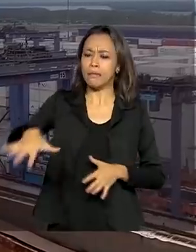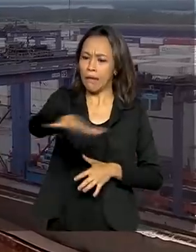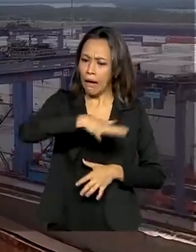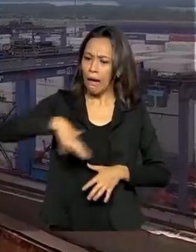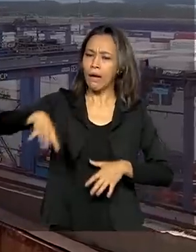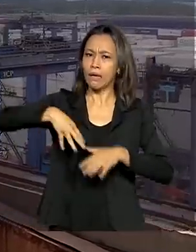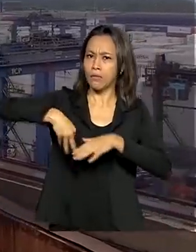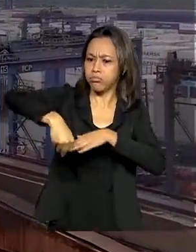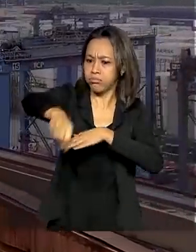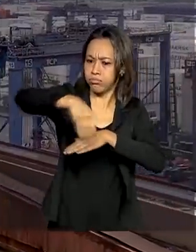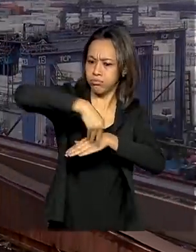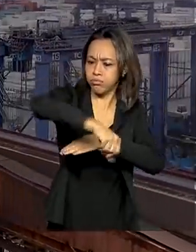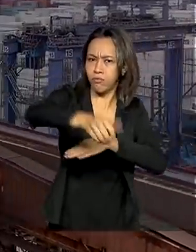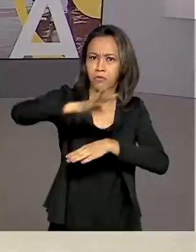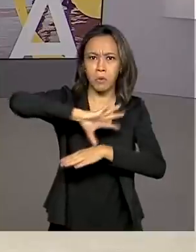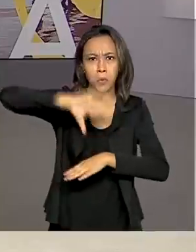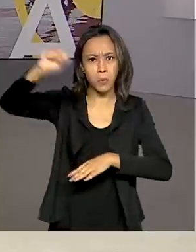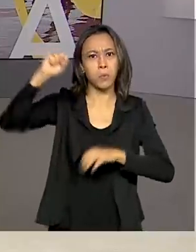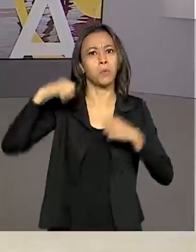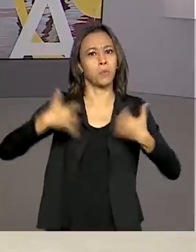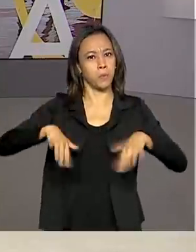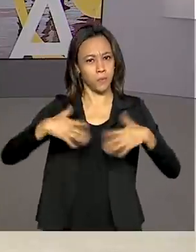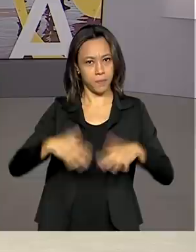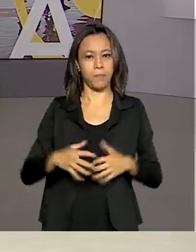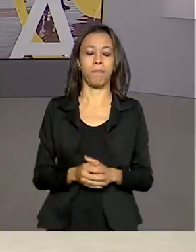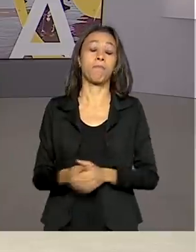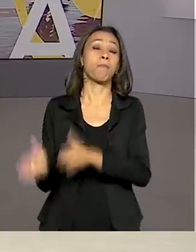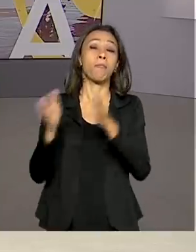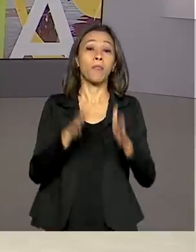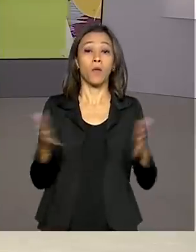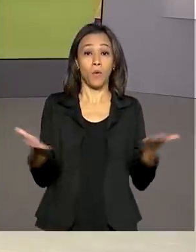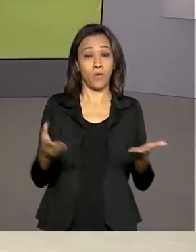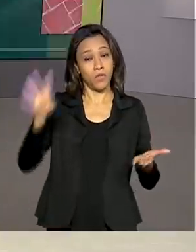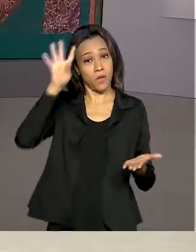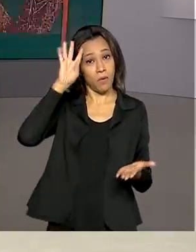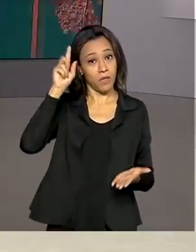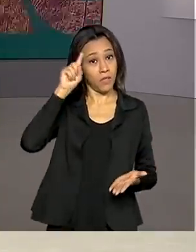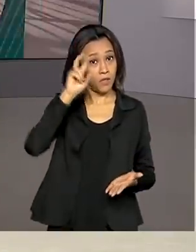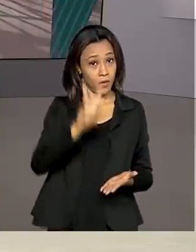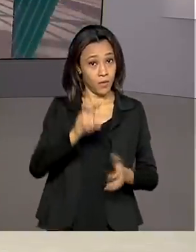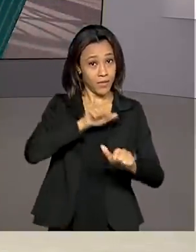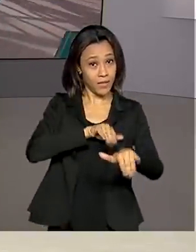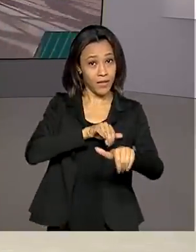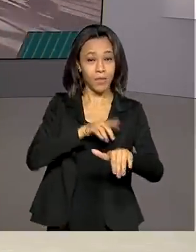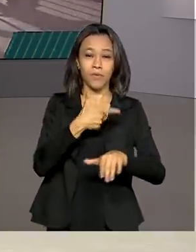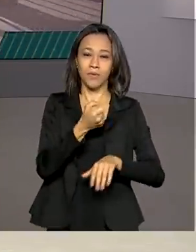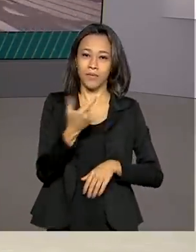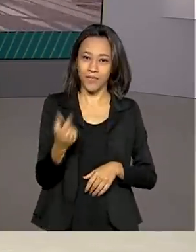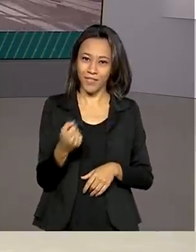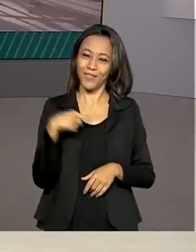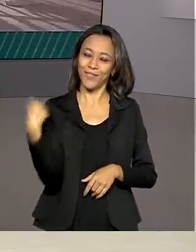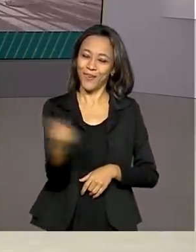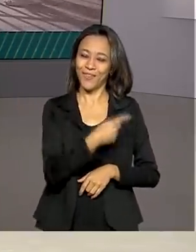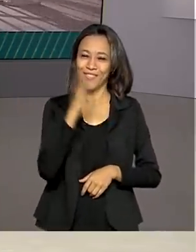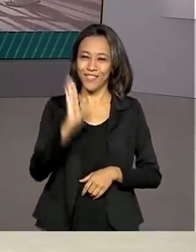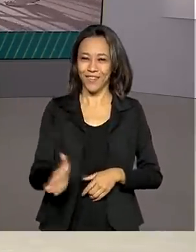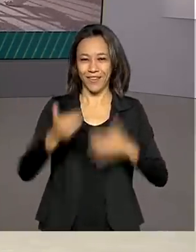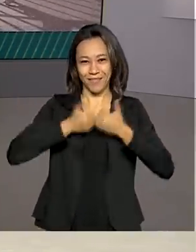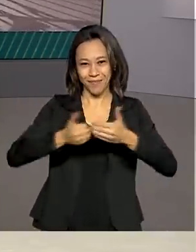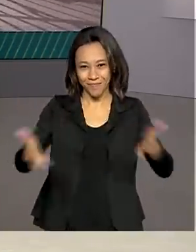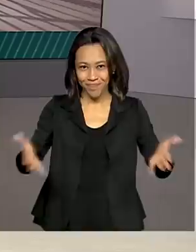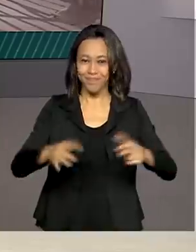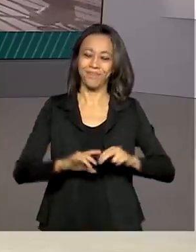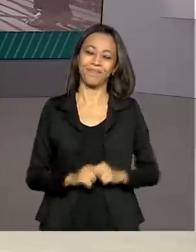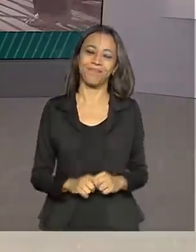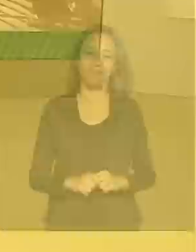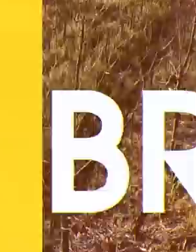destaque nas exportações. Hoje é quarta-feira, dia 2 de setembro de 2020. O Brasil em Dia começa